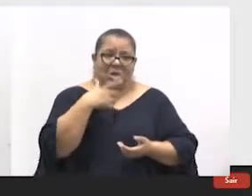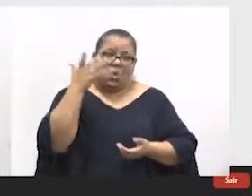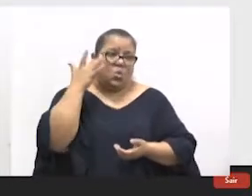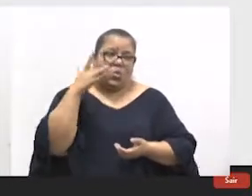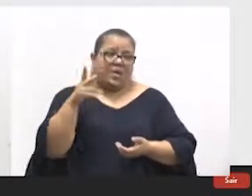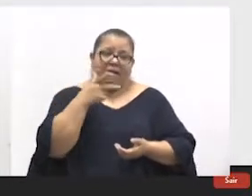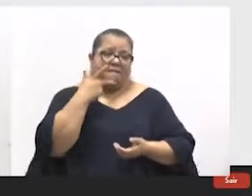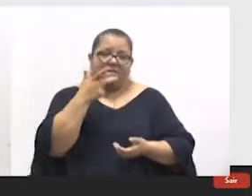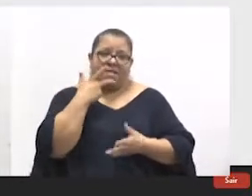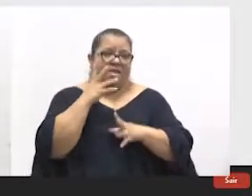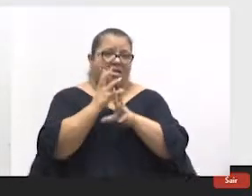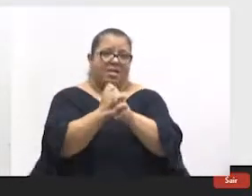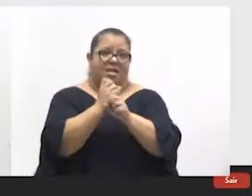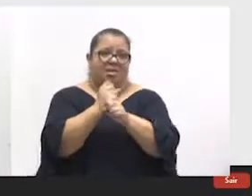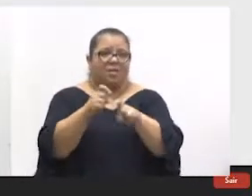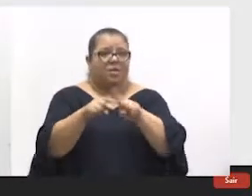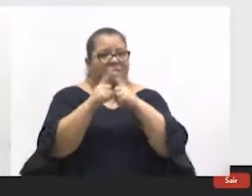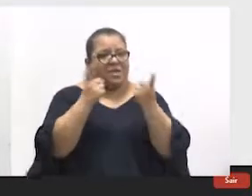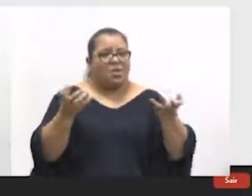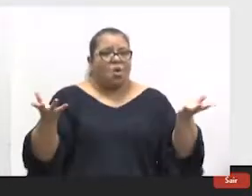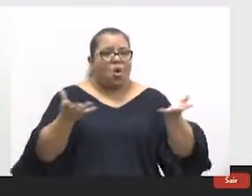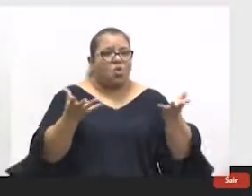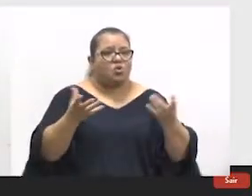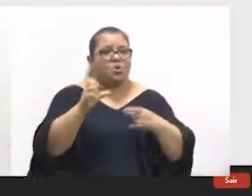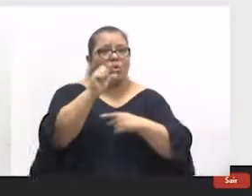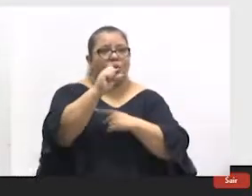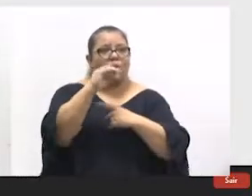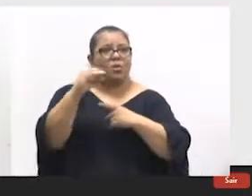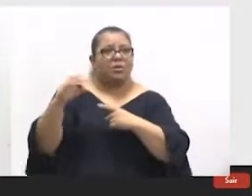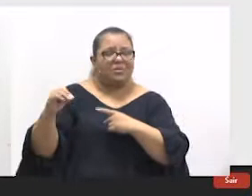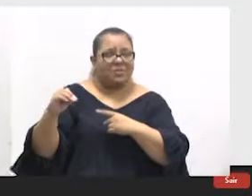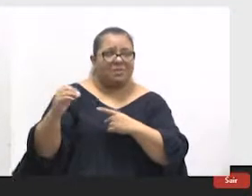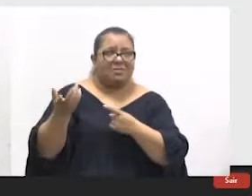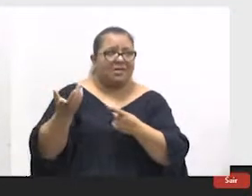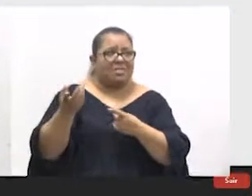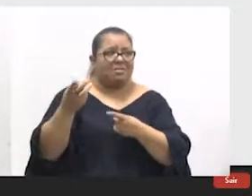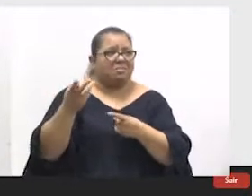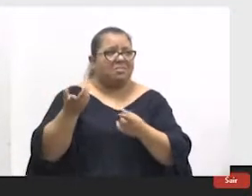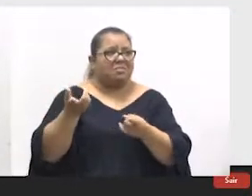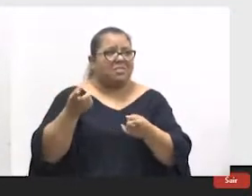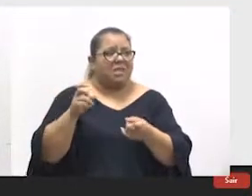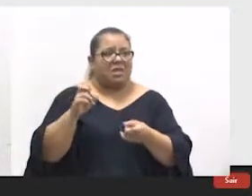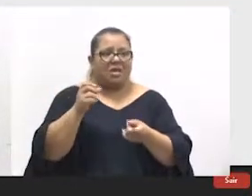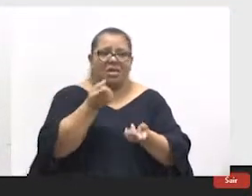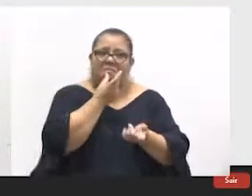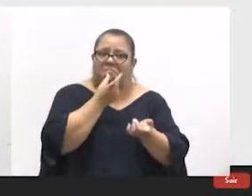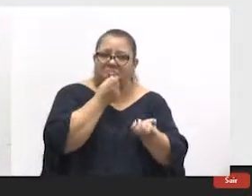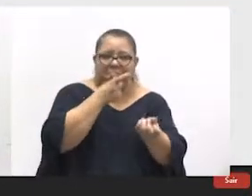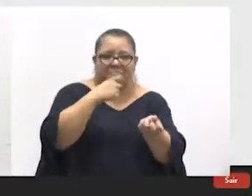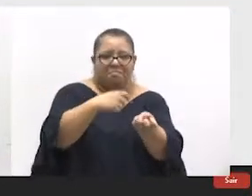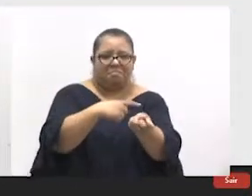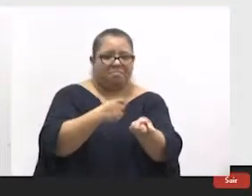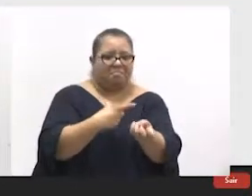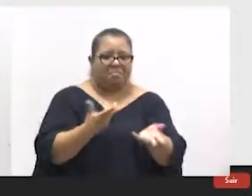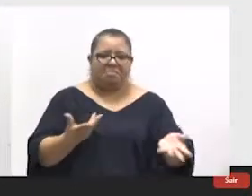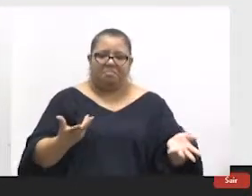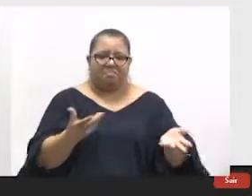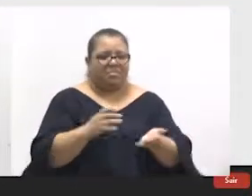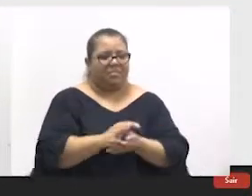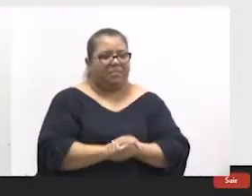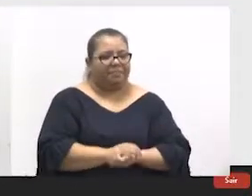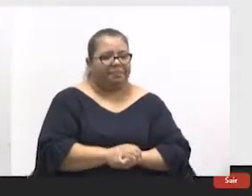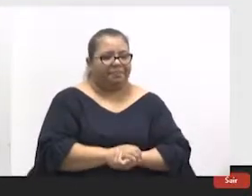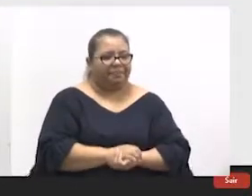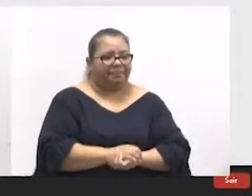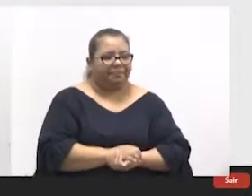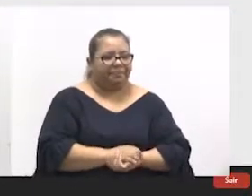exatamente o dado, mas a gente poderia fazer de 800 a 1.000 quimioterapias por mês, e a gente faz 600, né?